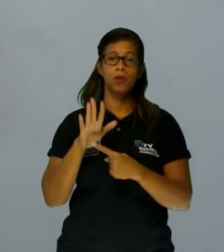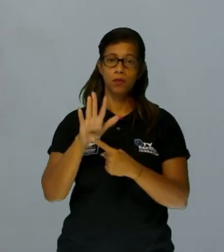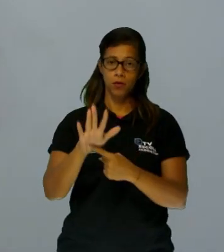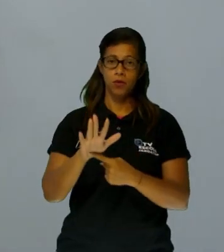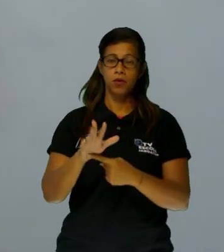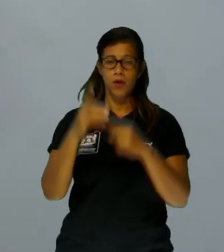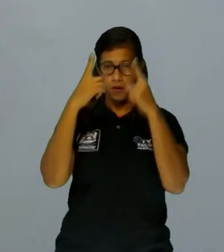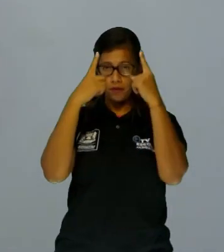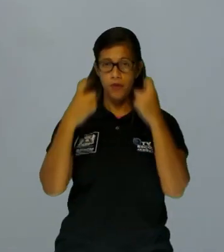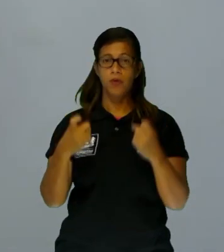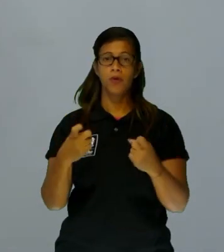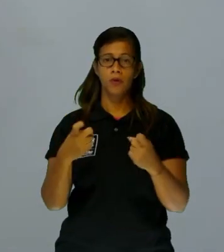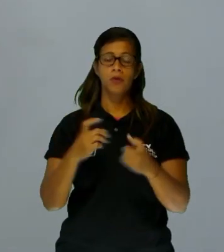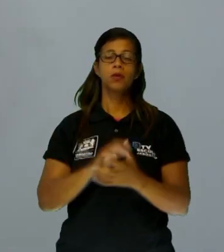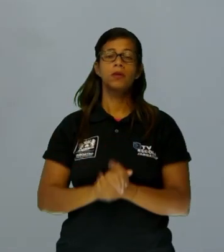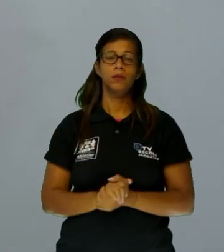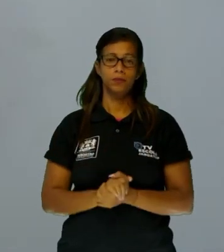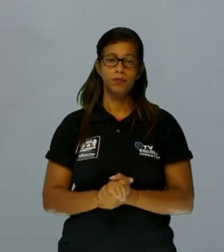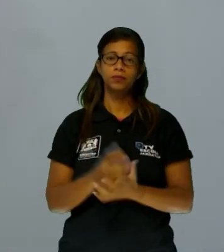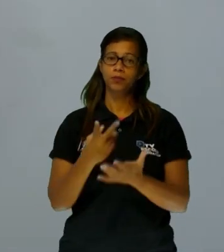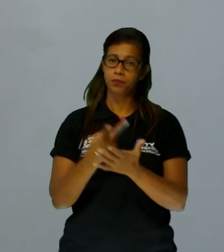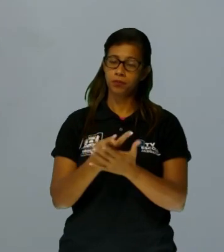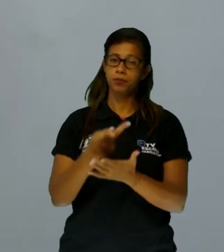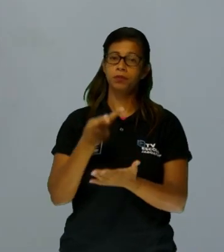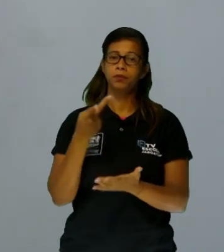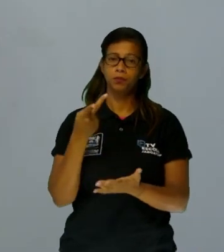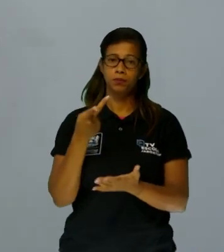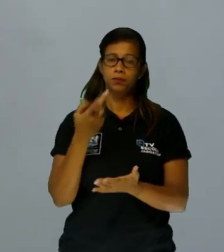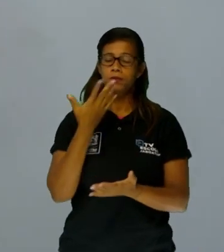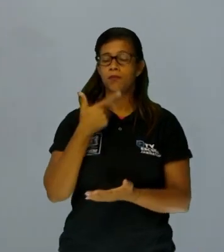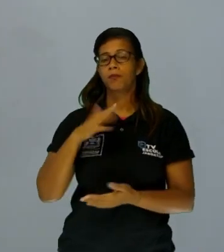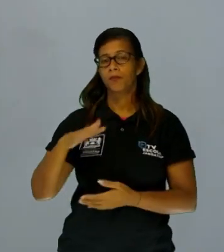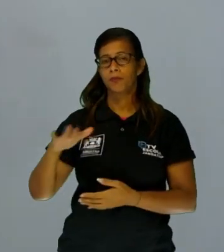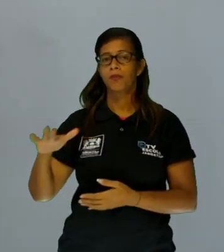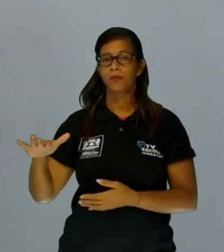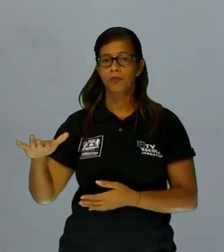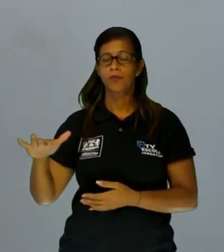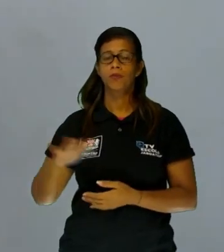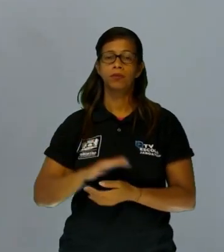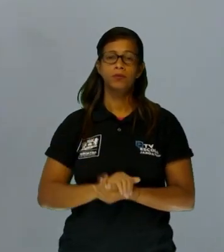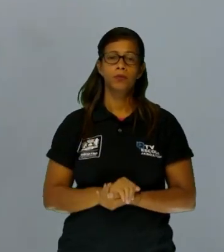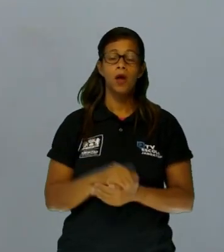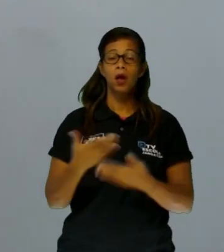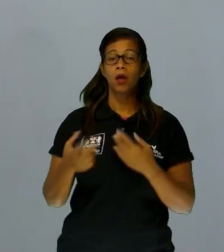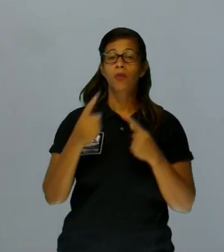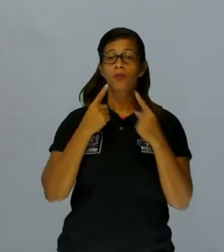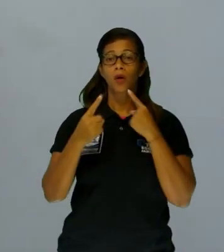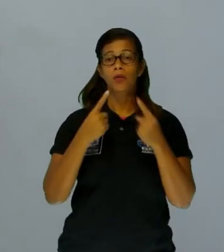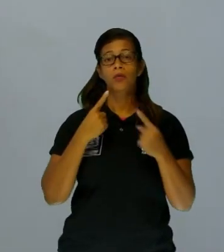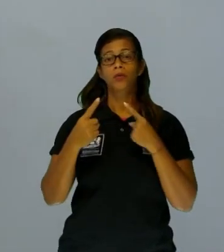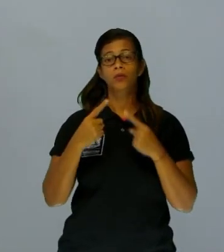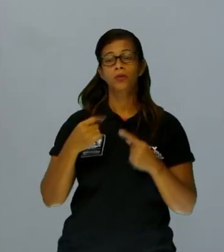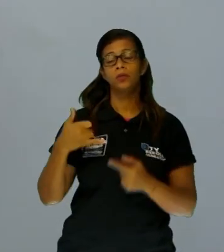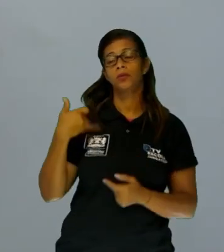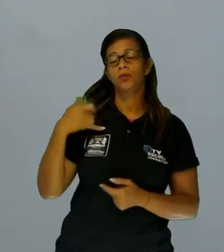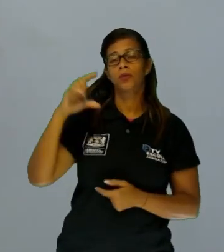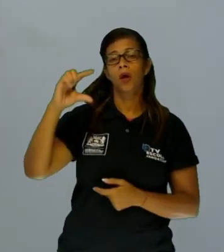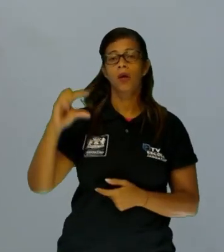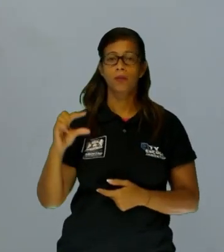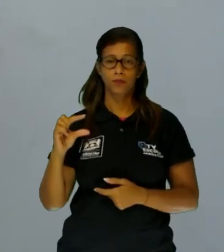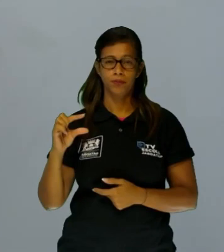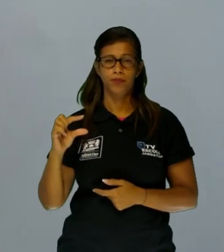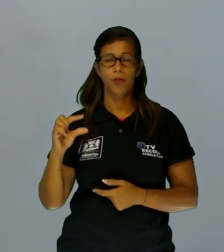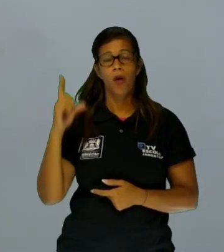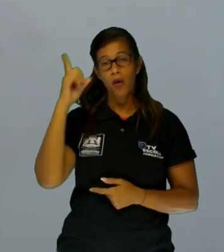está presente ali no universo da criança, né? Só que discutir a maioridade penal é uma questão muito difusa. Porque as pessoas ficam